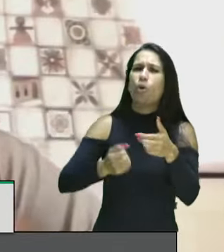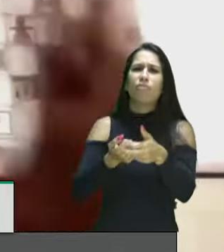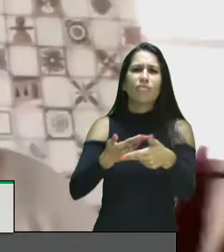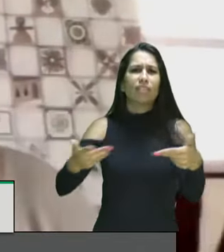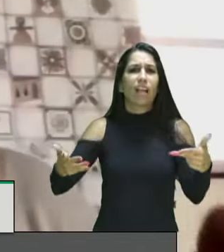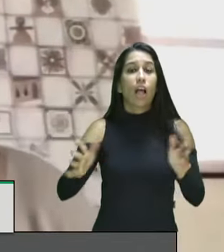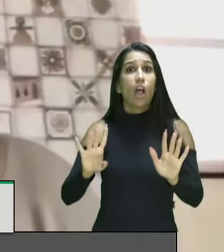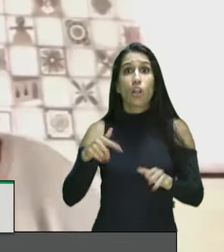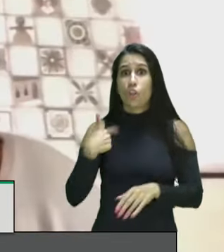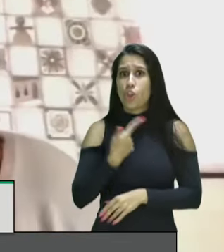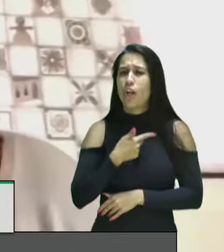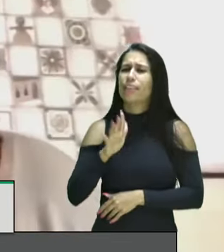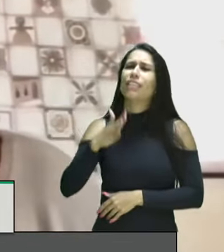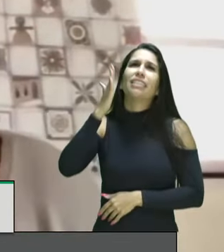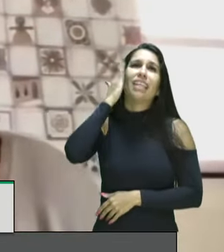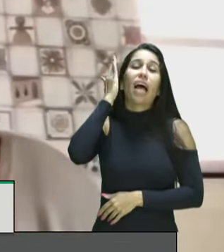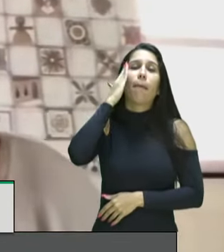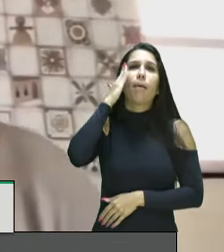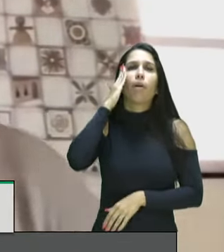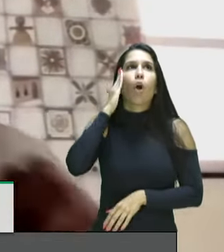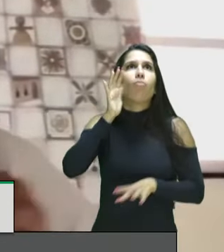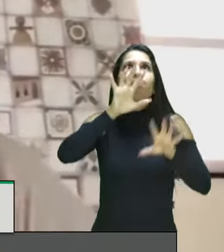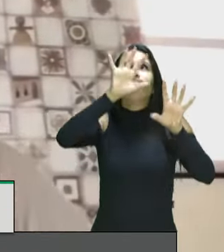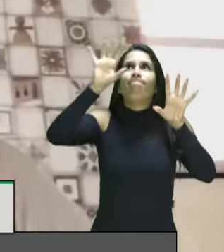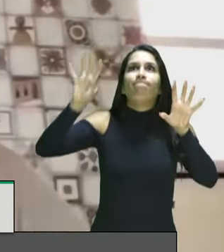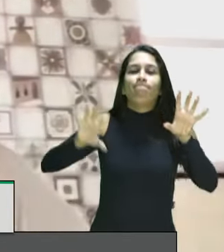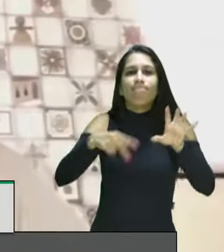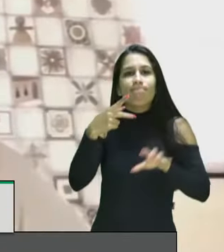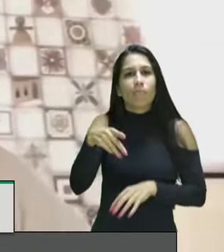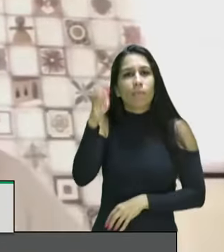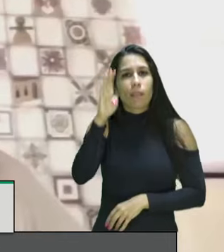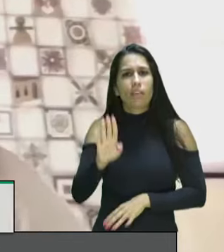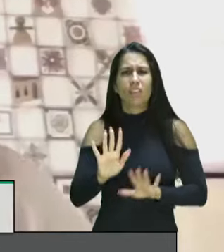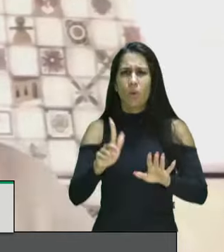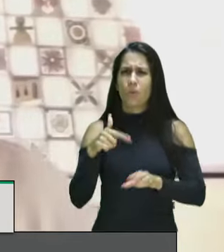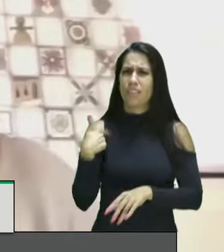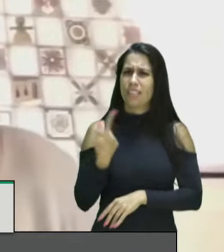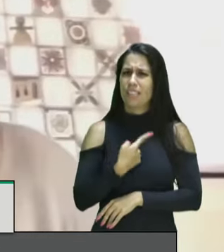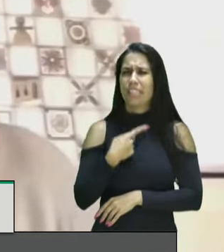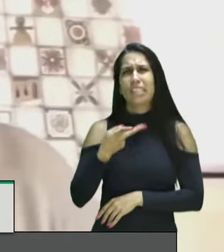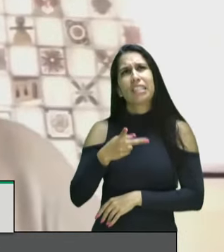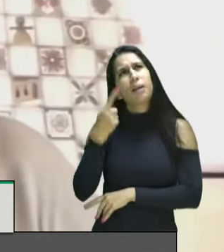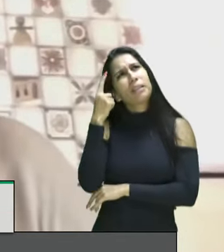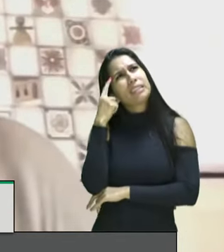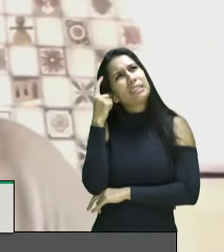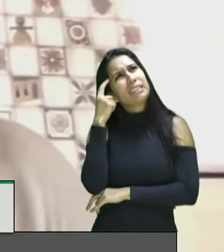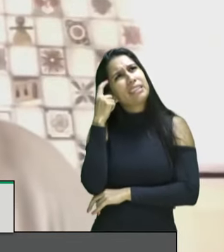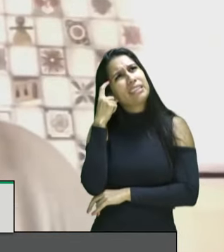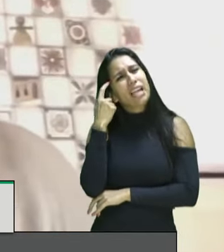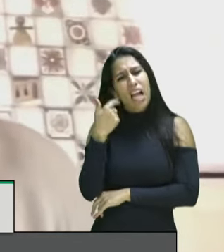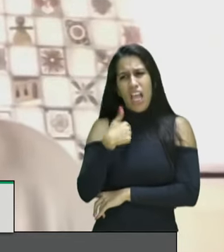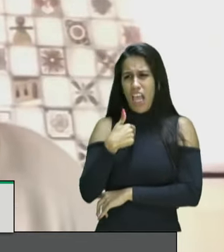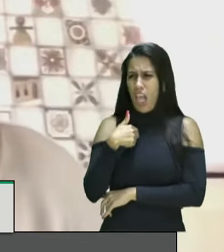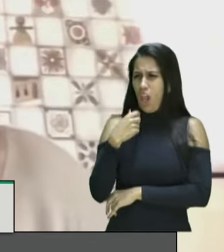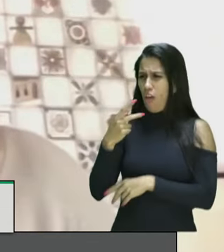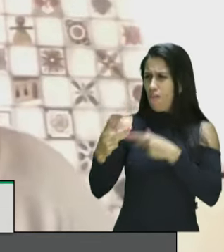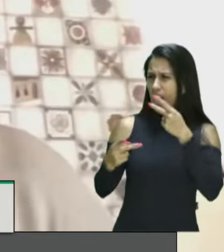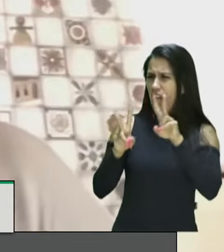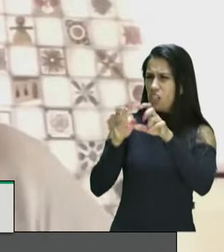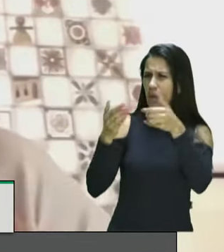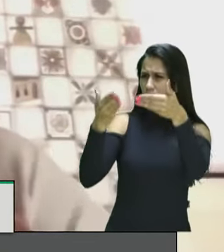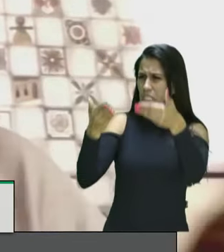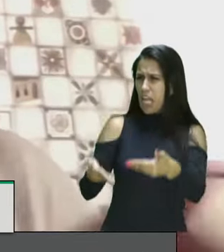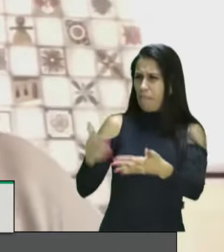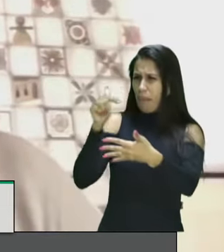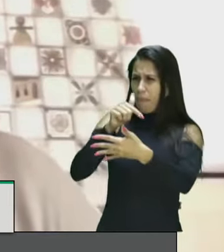mosaico do que é o Brasil do poder do racismo então eu fico sempre pensando que uma manhã como essa não me cabe mais apontar nenhuma dessas questões